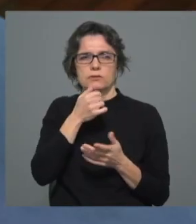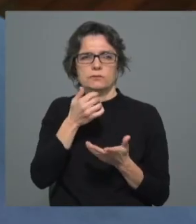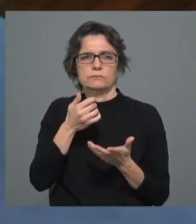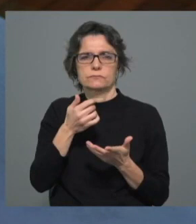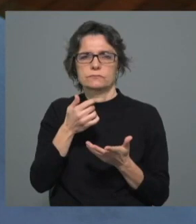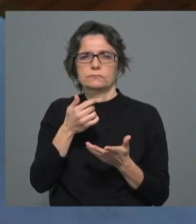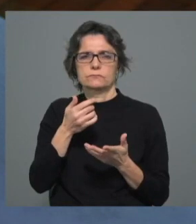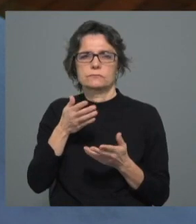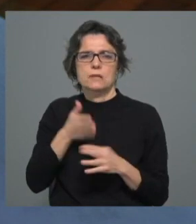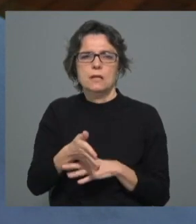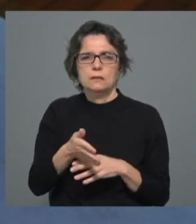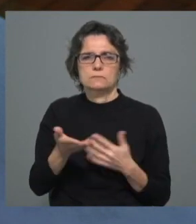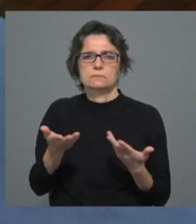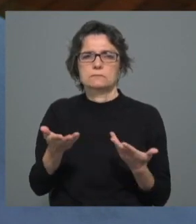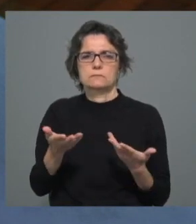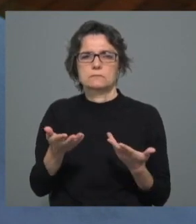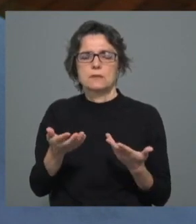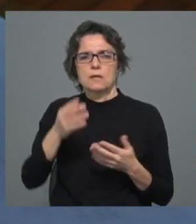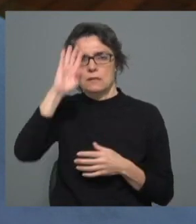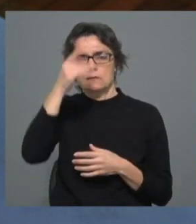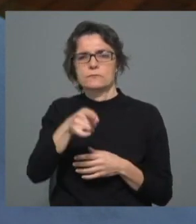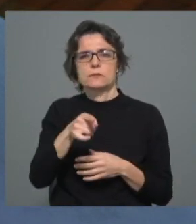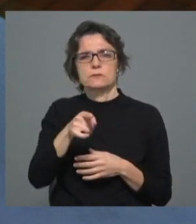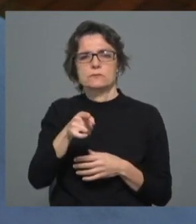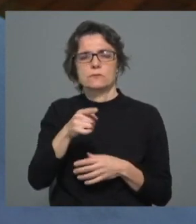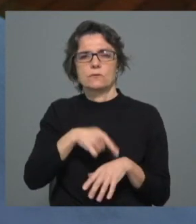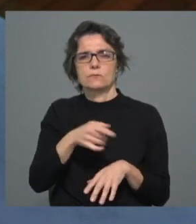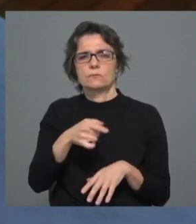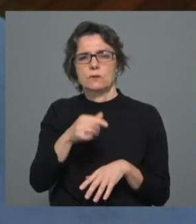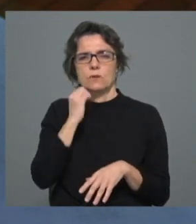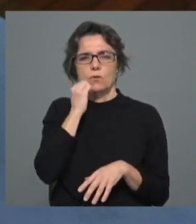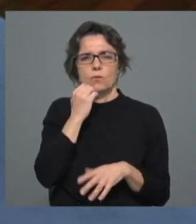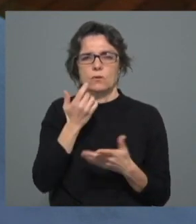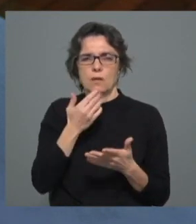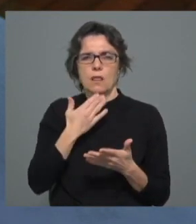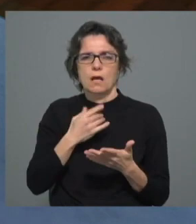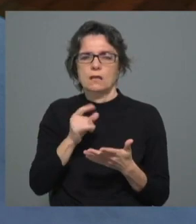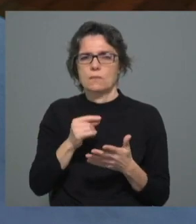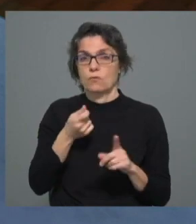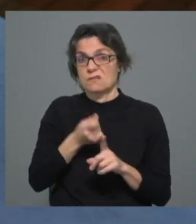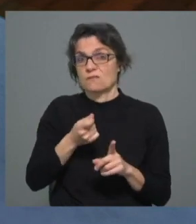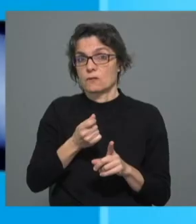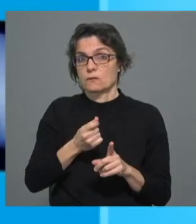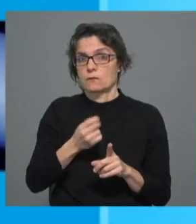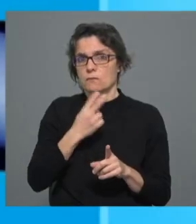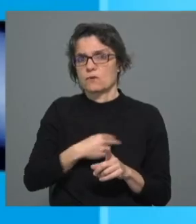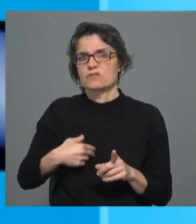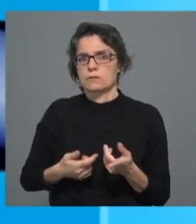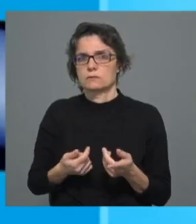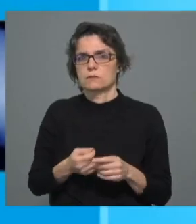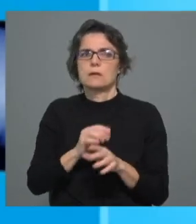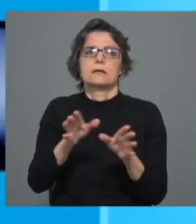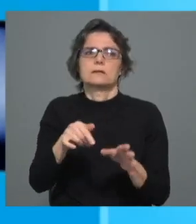É um momento, obviamente, doloroso, mas também desafiante, nomeadamente para os cristãos. Sim, doloroso é. Portanto,